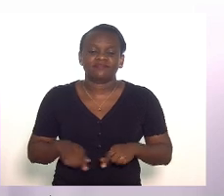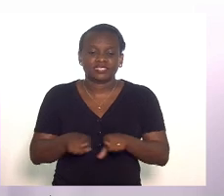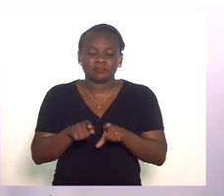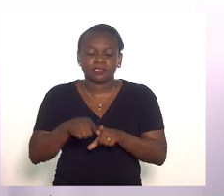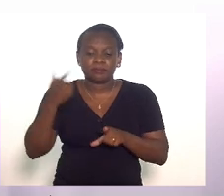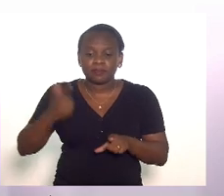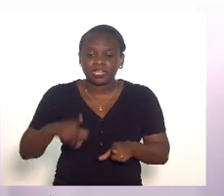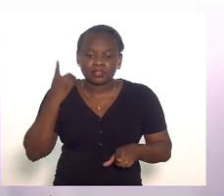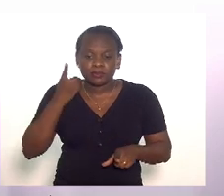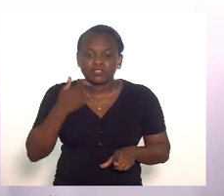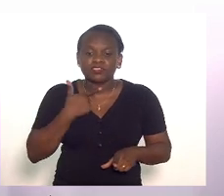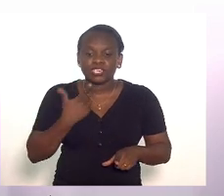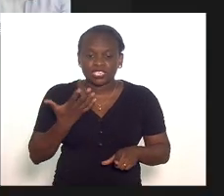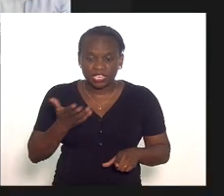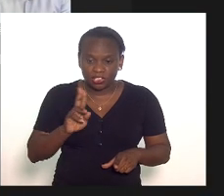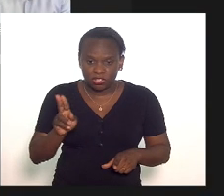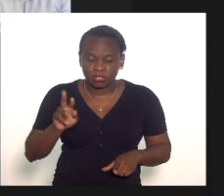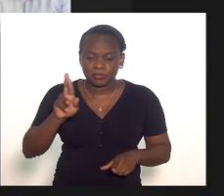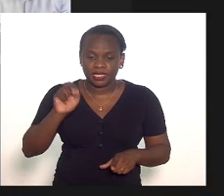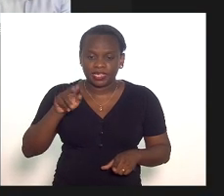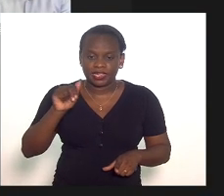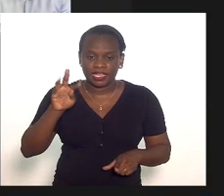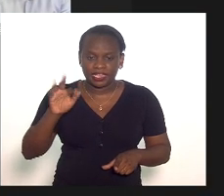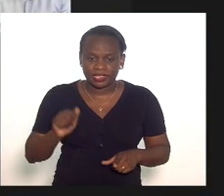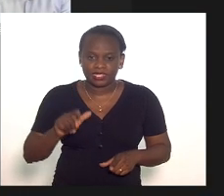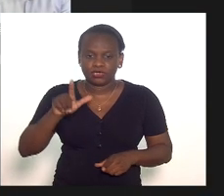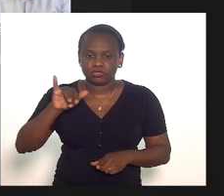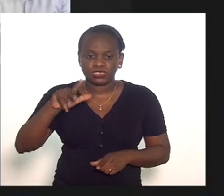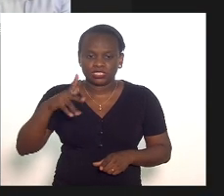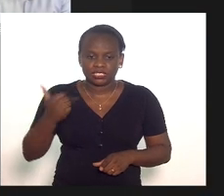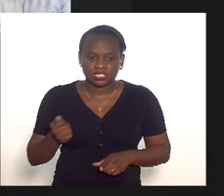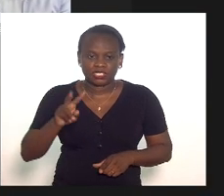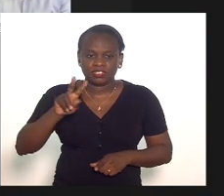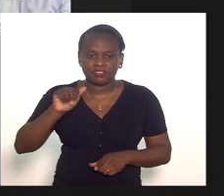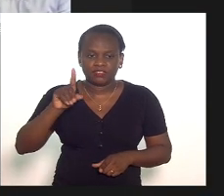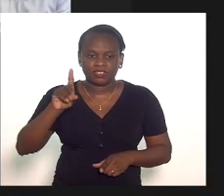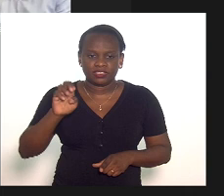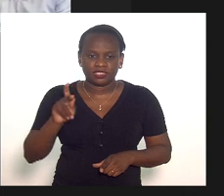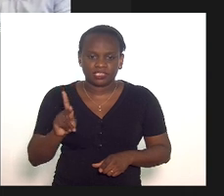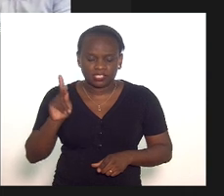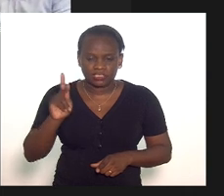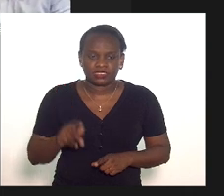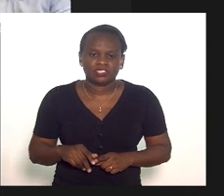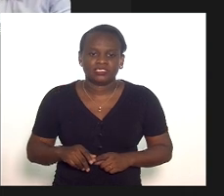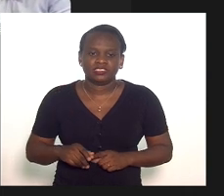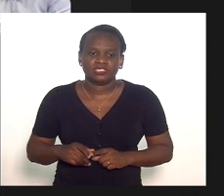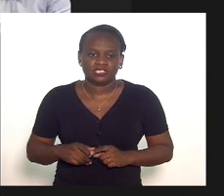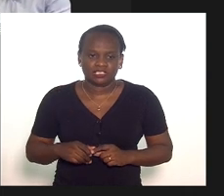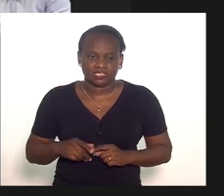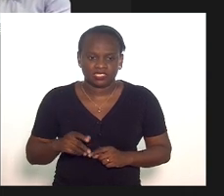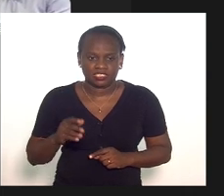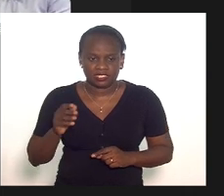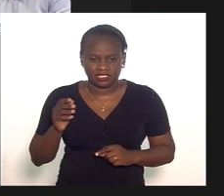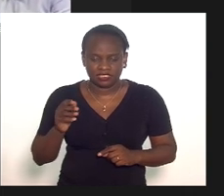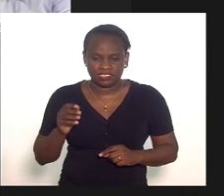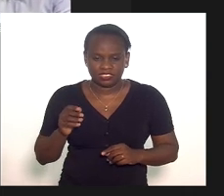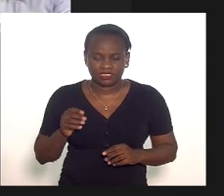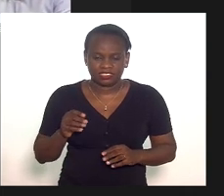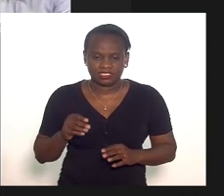desejam deputada Renata deputada Lucinha deputado Valdeck deputada Marta Rocha não íamos ser nós não